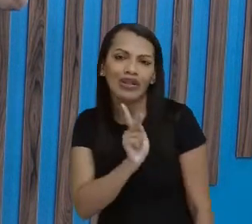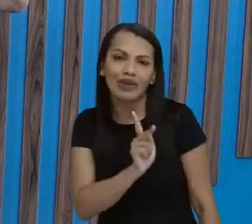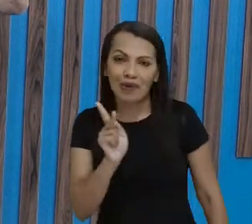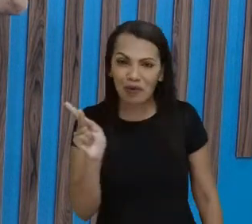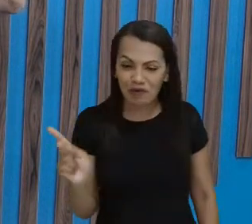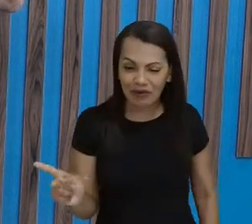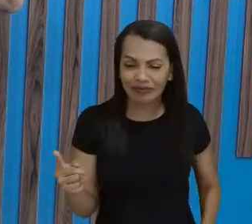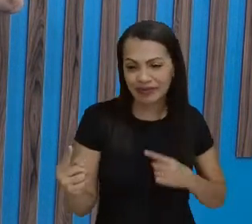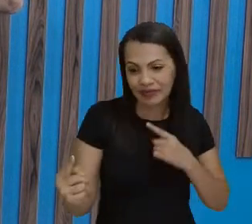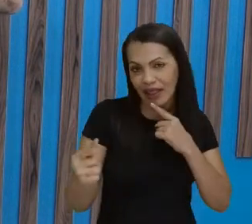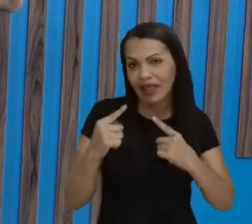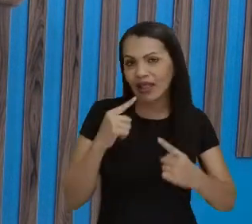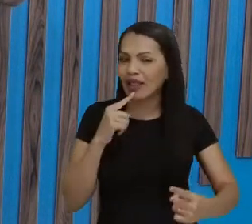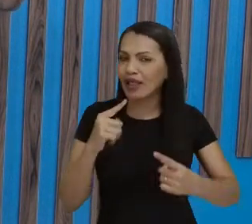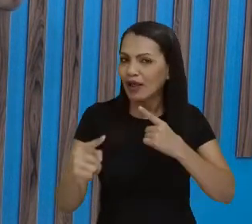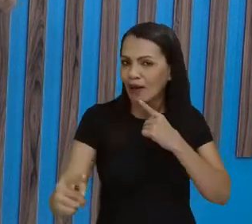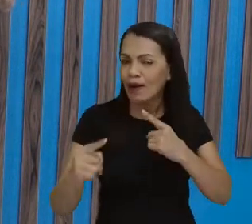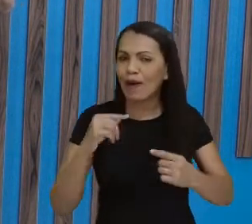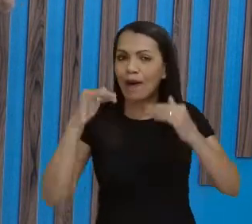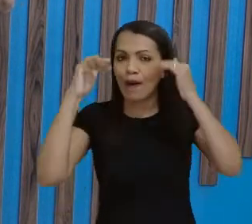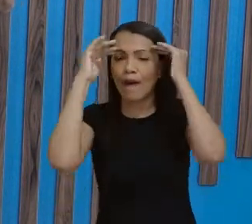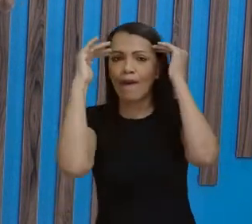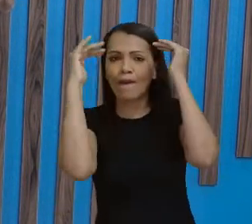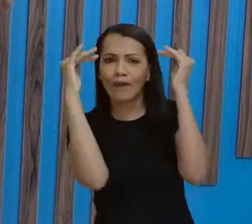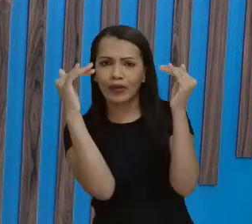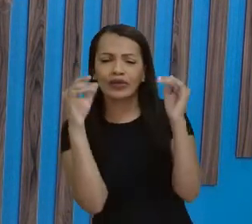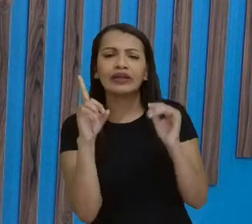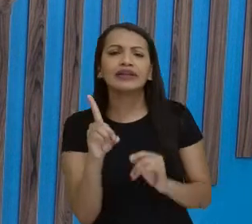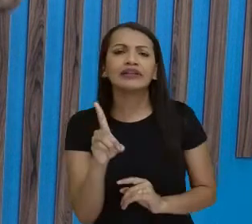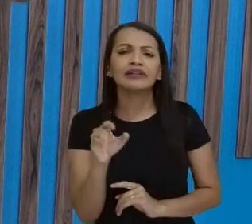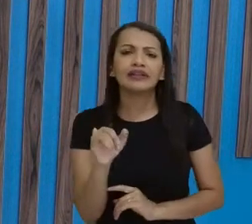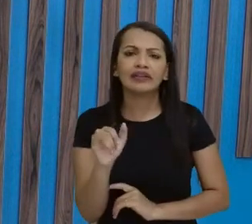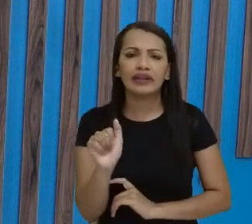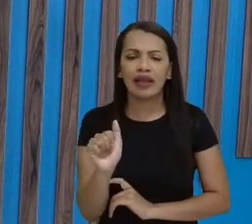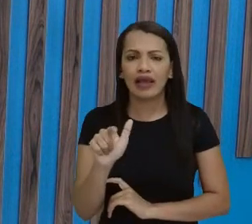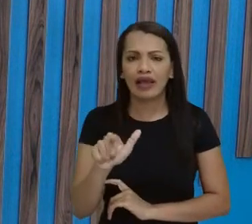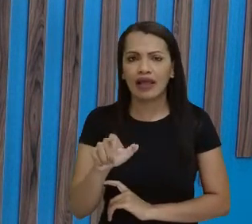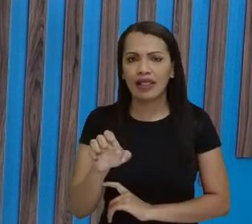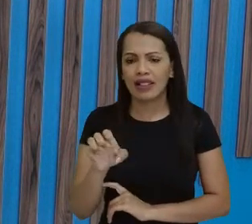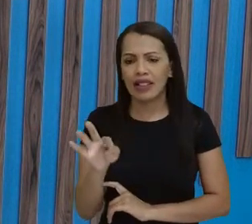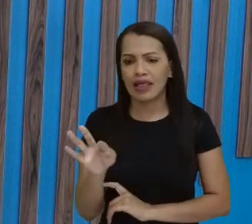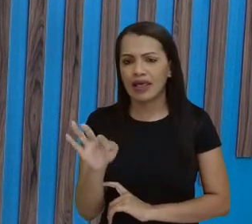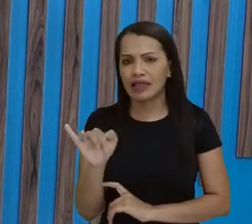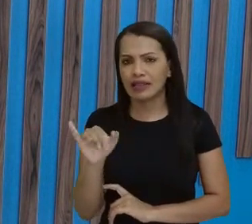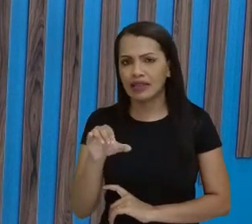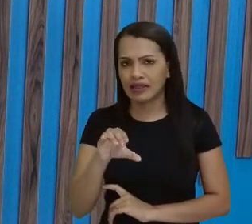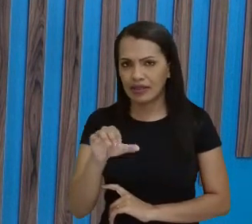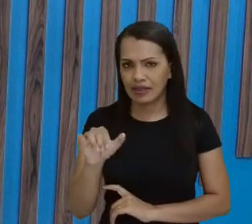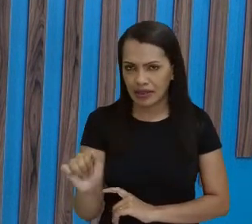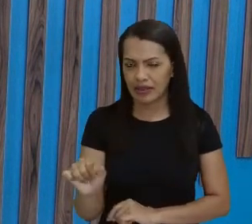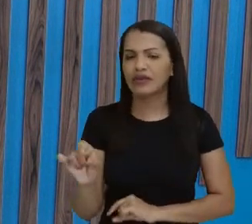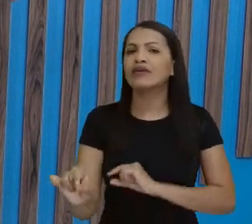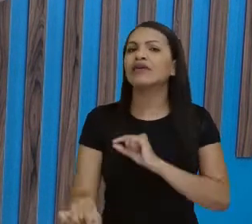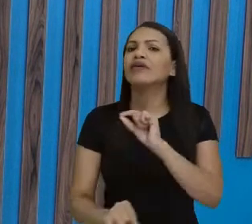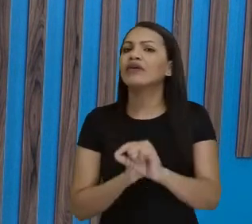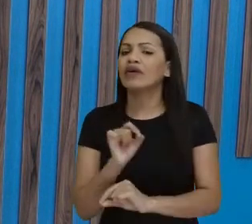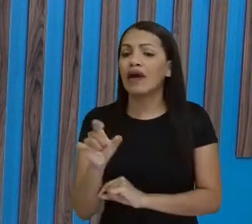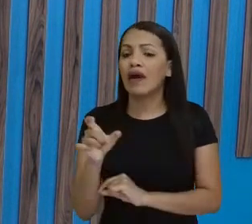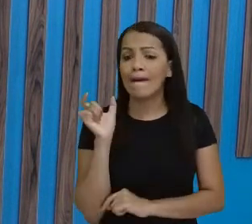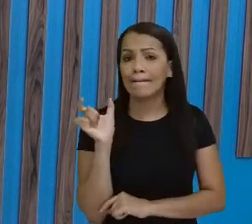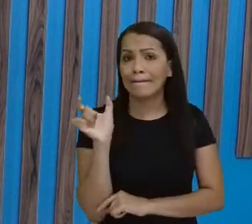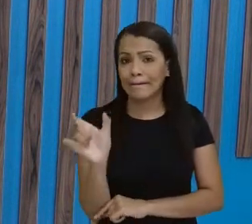esse diálogo, ele obedece o que a gente chama de dialética, né, dialética de, a palavra,